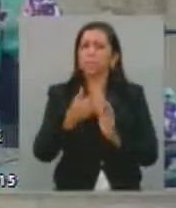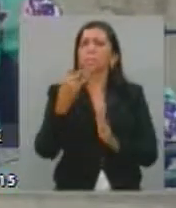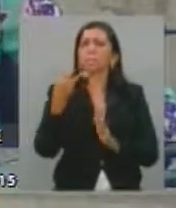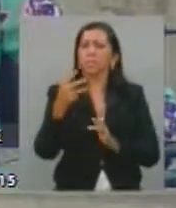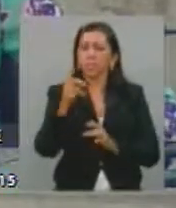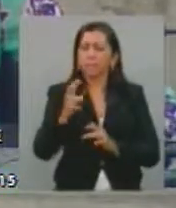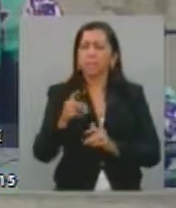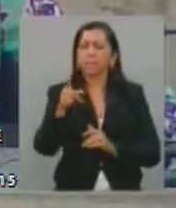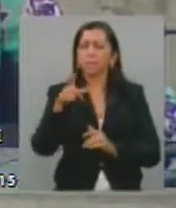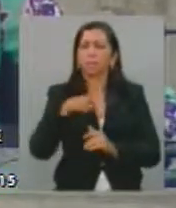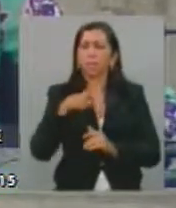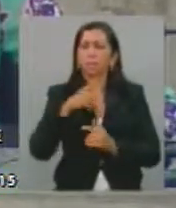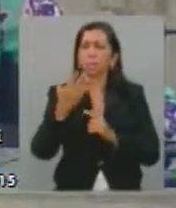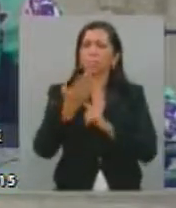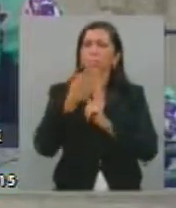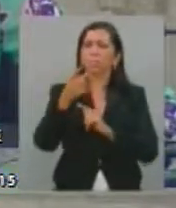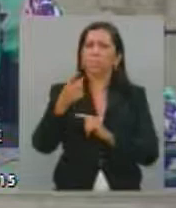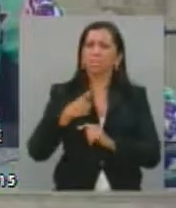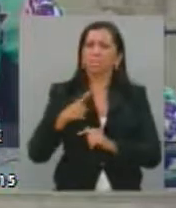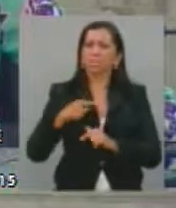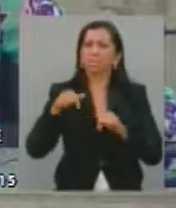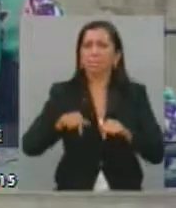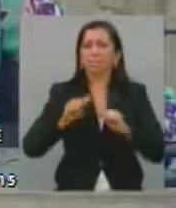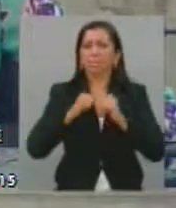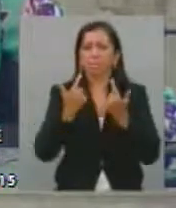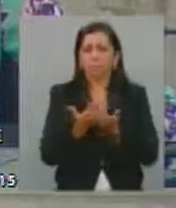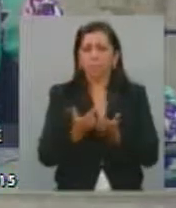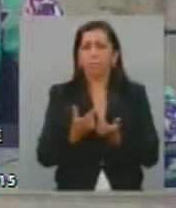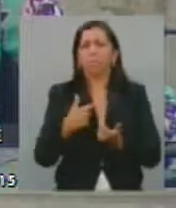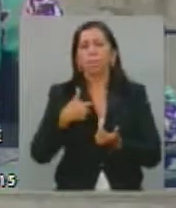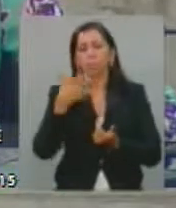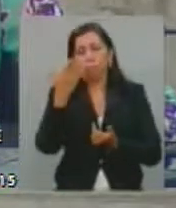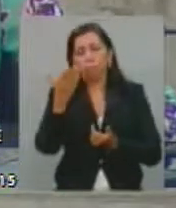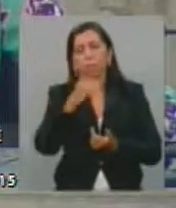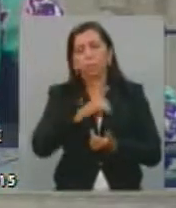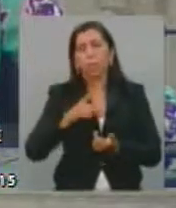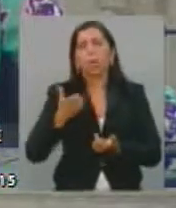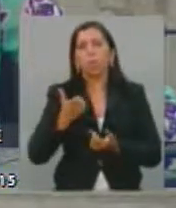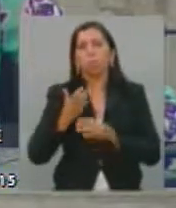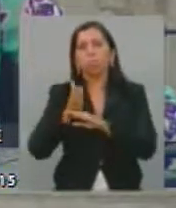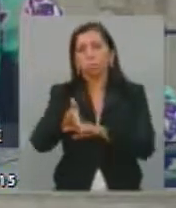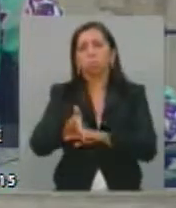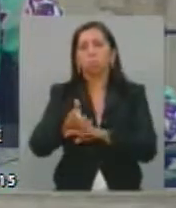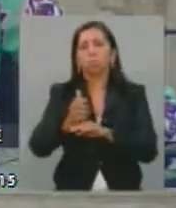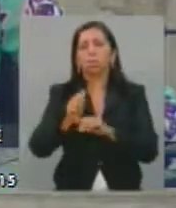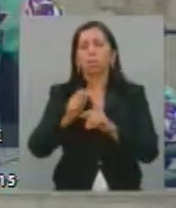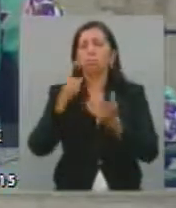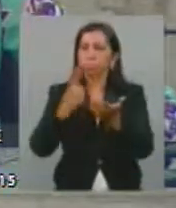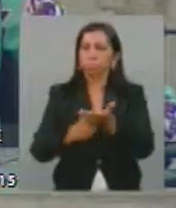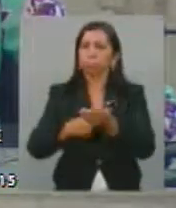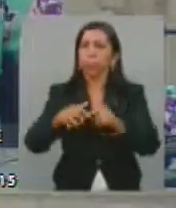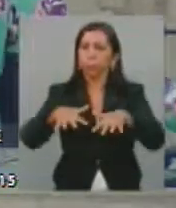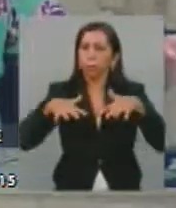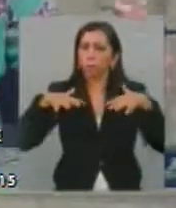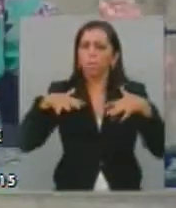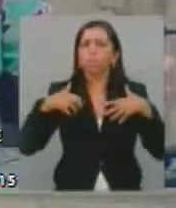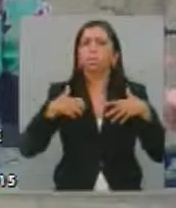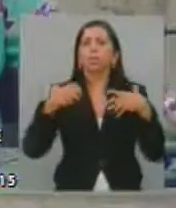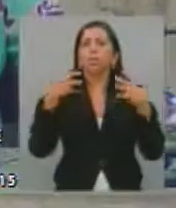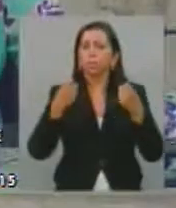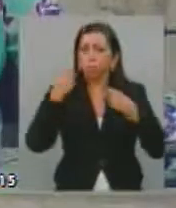que vossa excelência traz essa realidade à tribuna dessa casa. Então, deputado, eu quero participar dessa audiência pública, me associo à